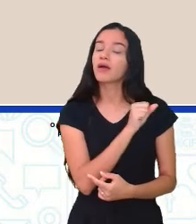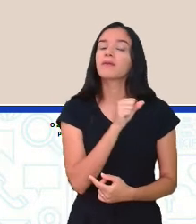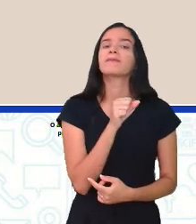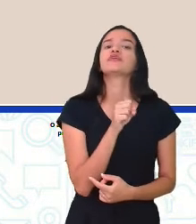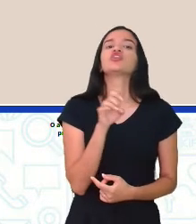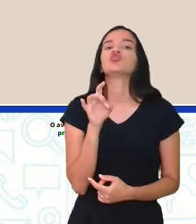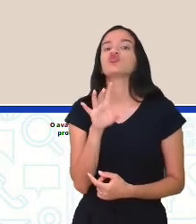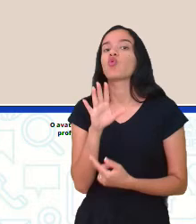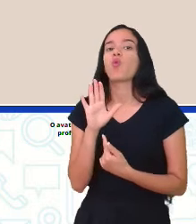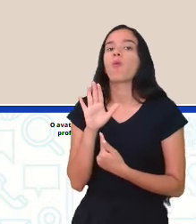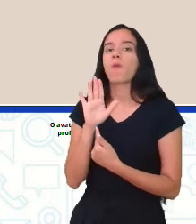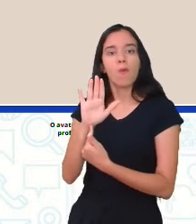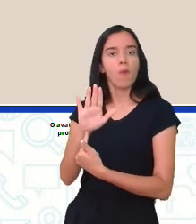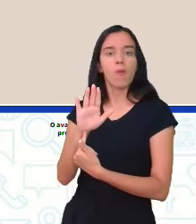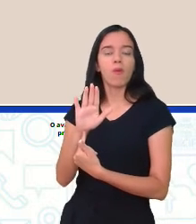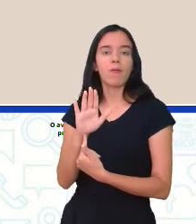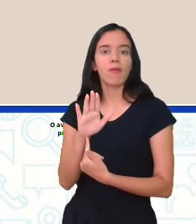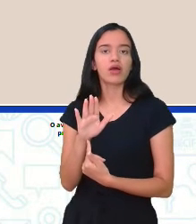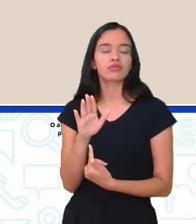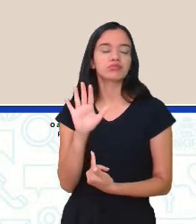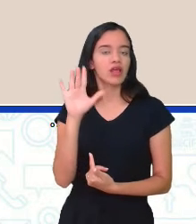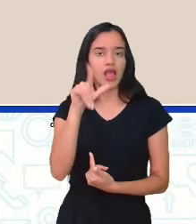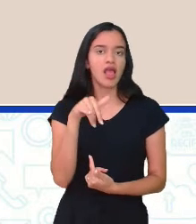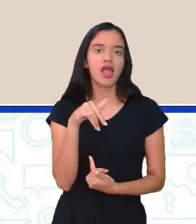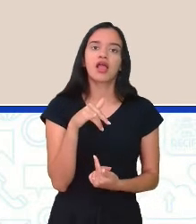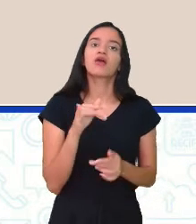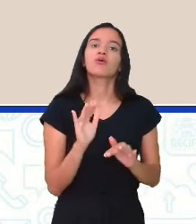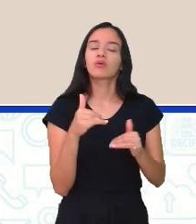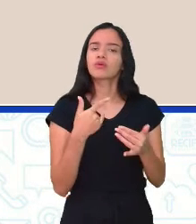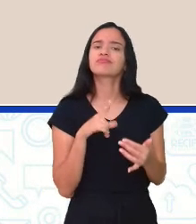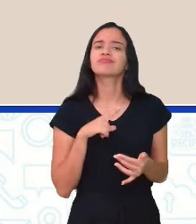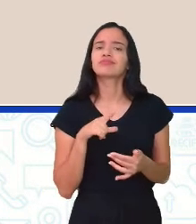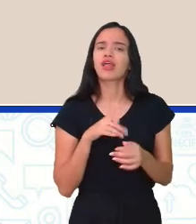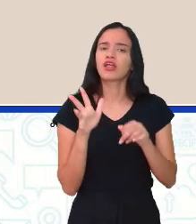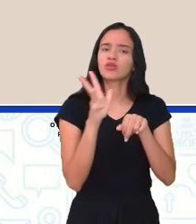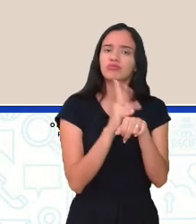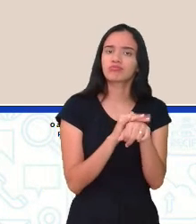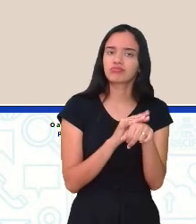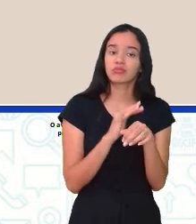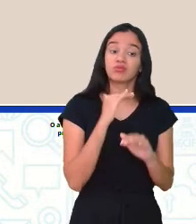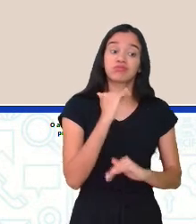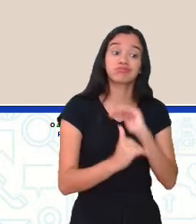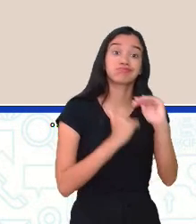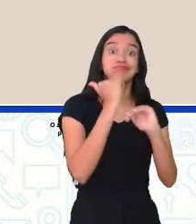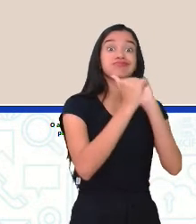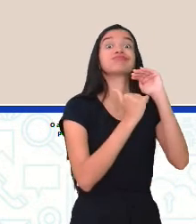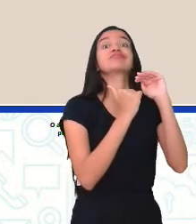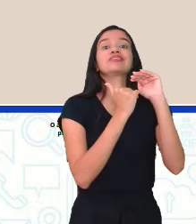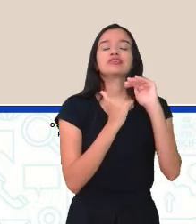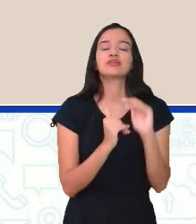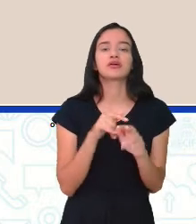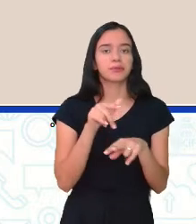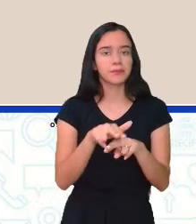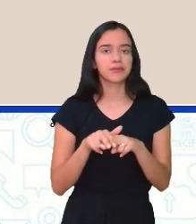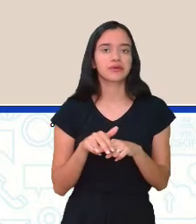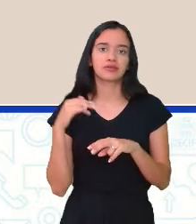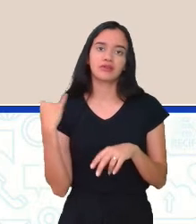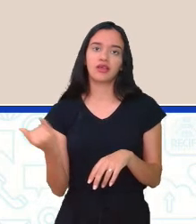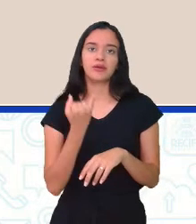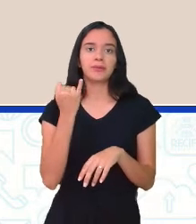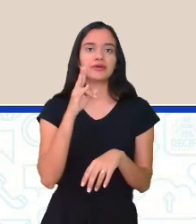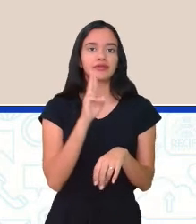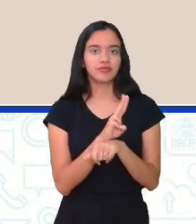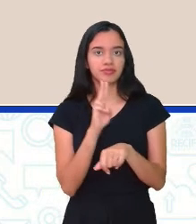Elas só vão apresentar sintomas quando realmente a doença já está instalada. Por isso que é importante a